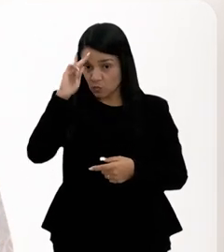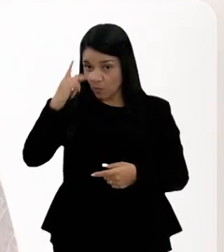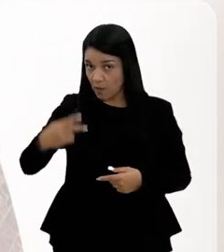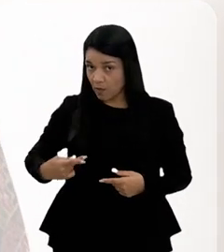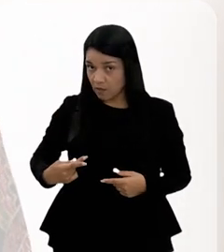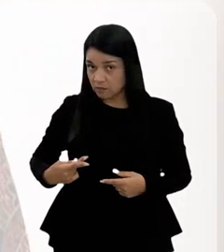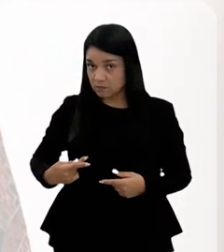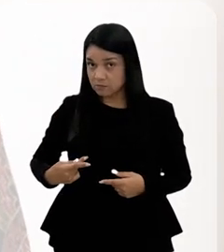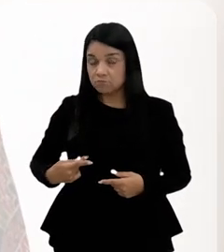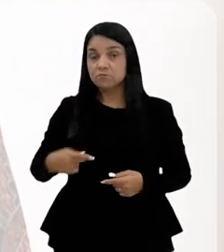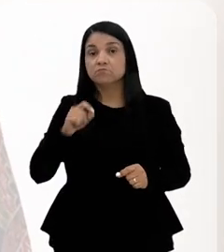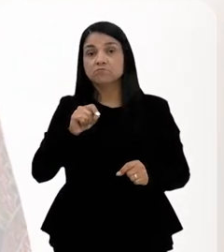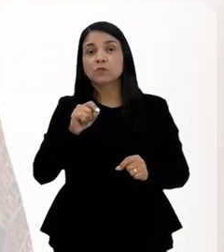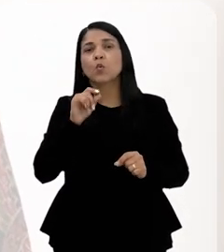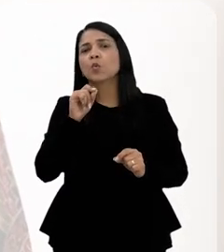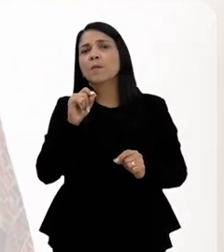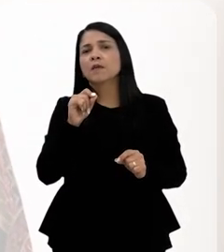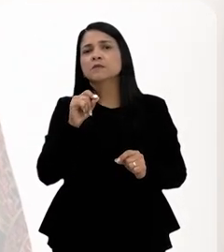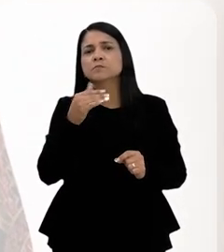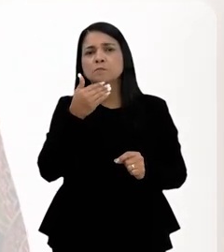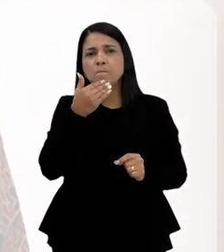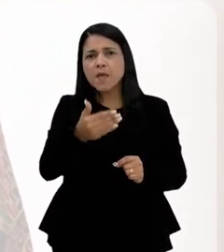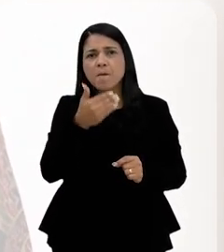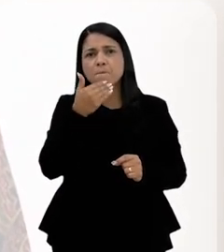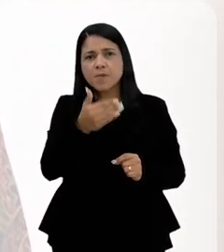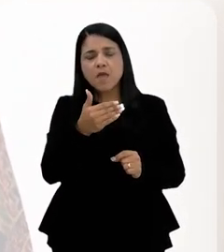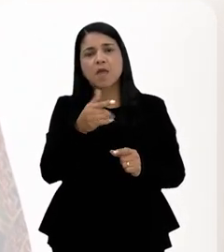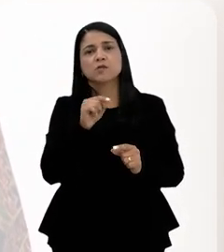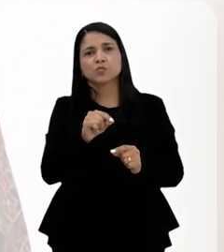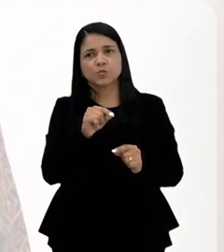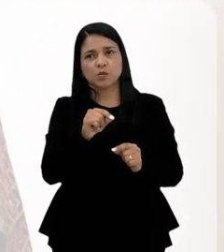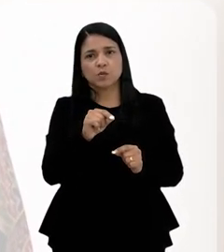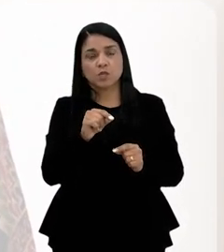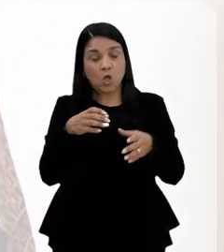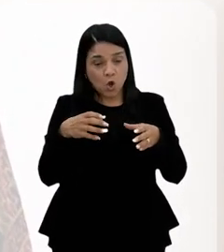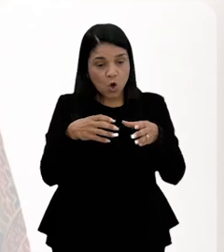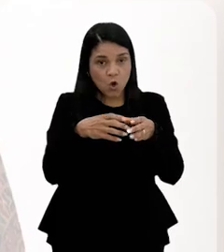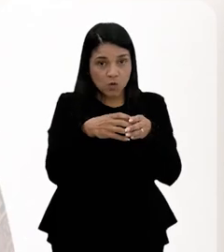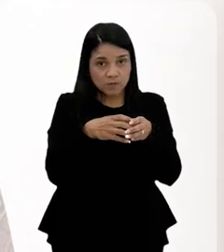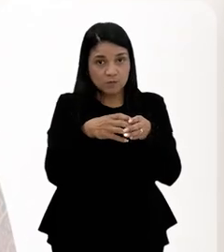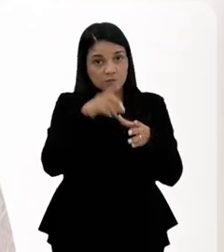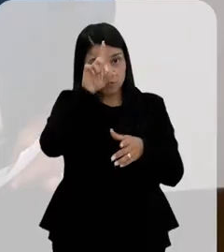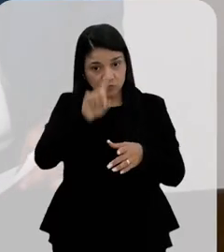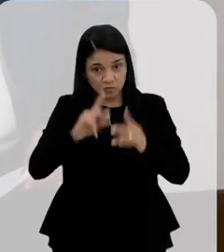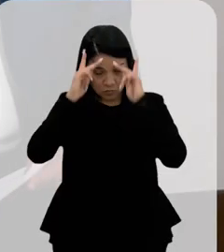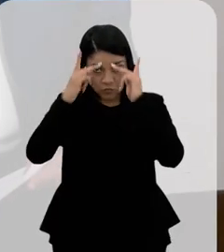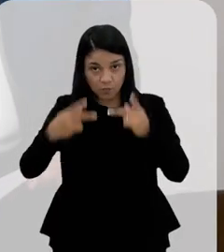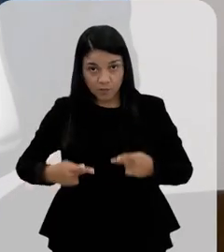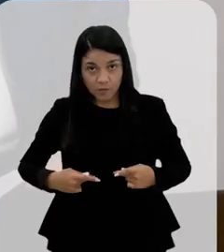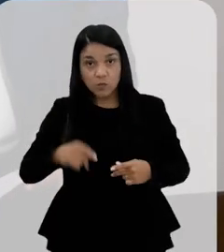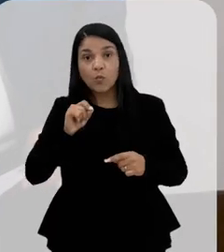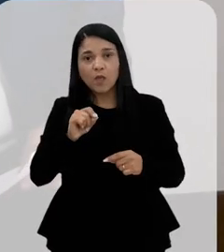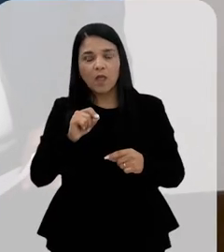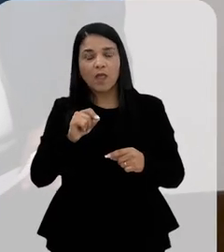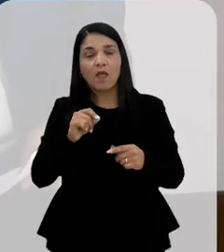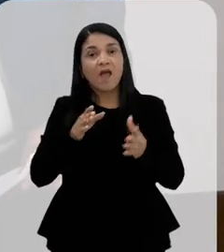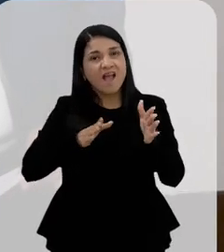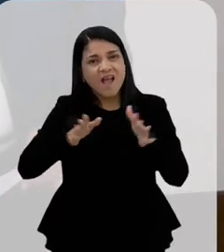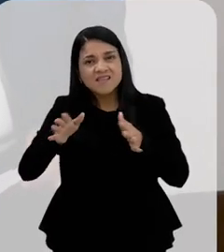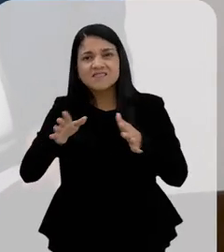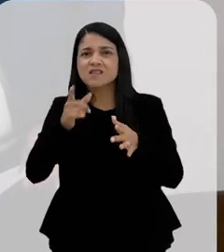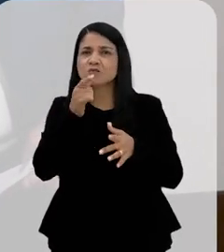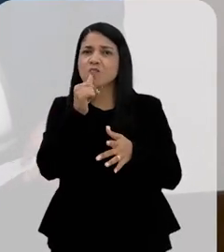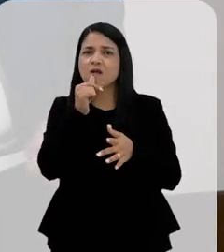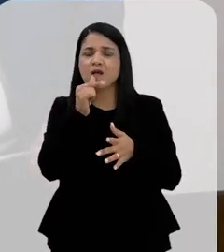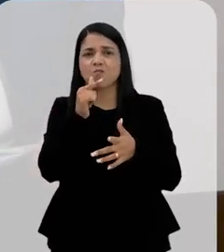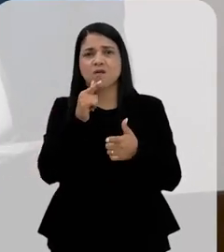Humanos. E uma das demandas que mais surgem na própria Comissão de Defesa dos Direitos Humanos é essa questão do